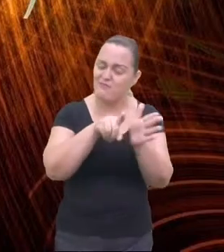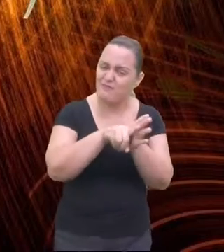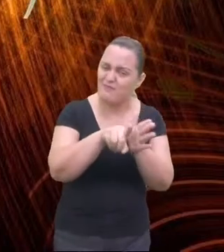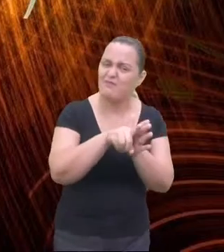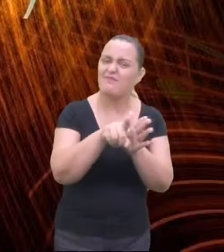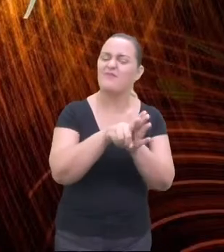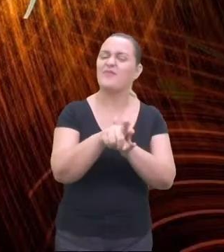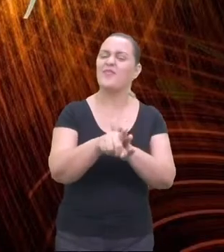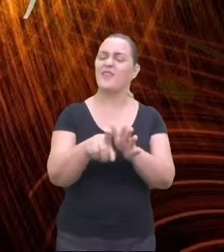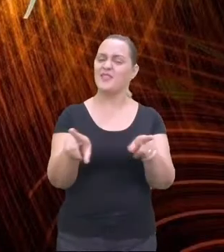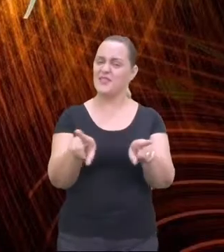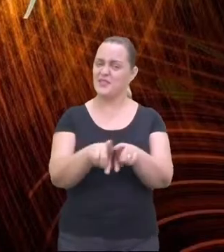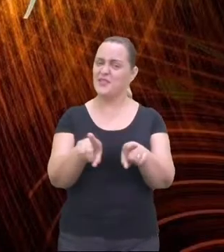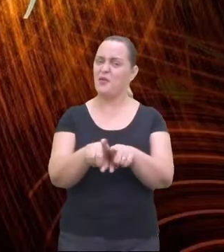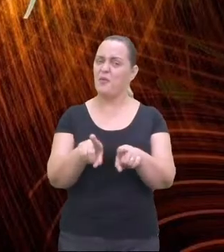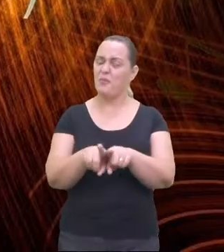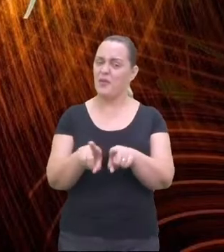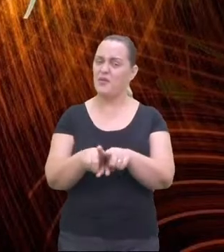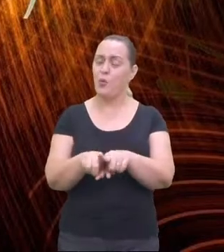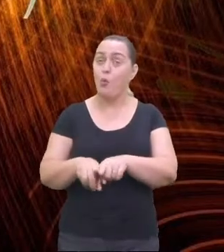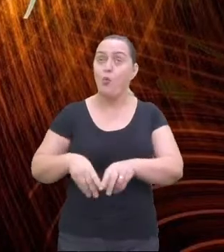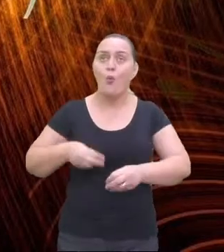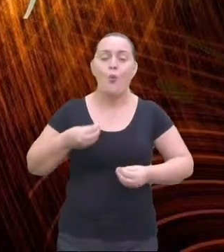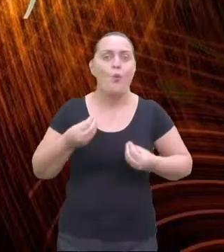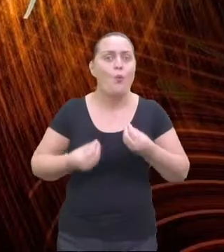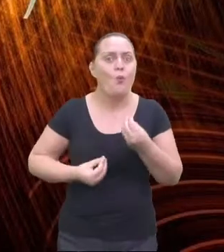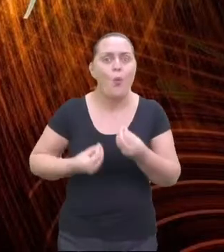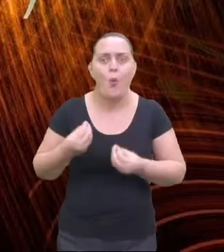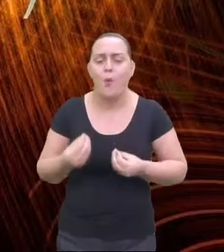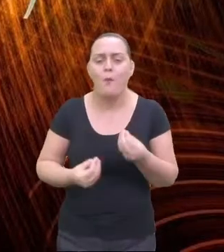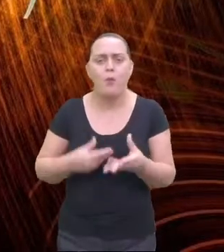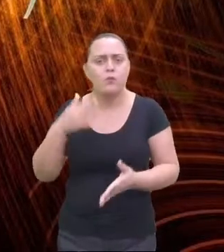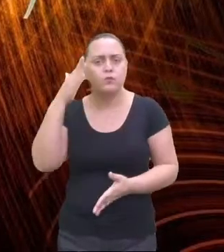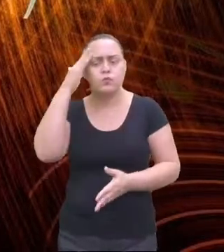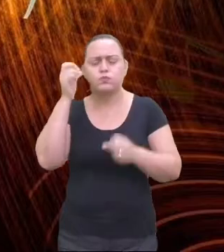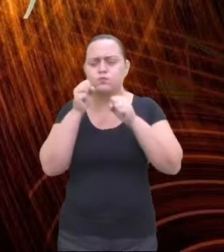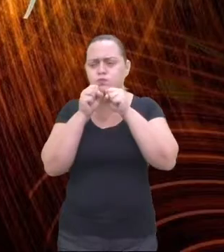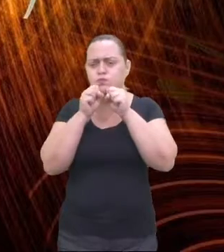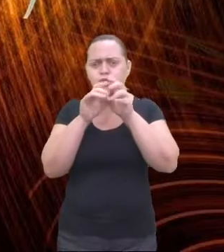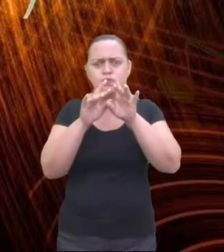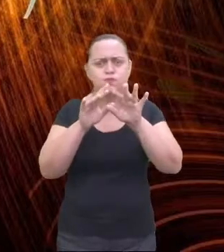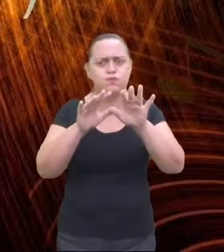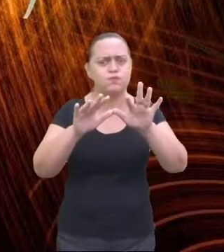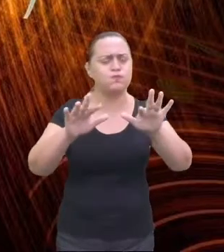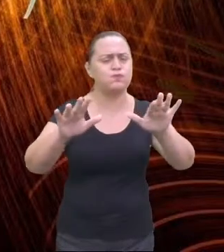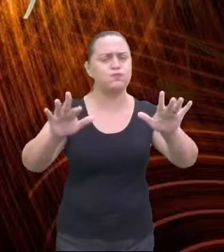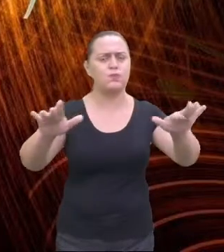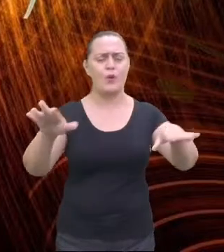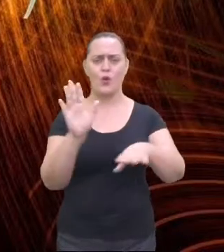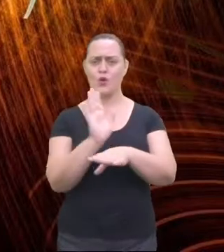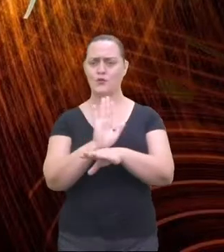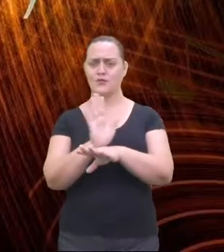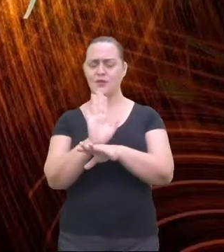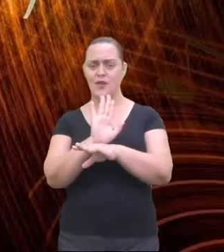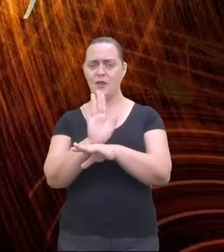a imensidão de que foi na época que essa música provocou no cinema, na época do tropicalismo.